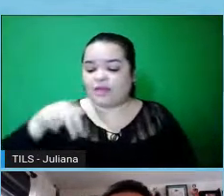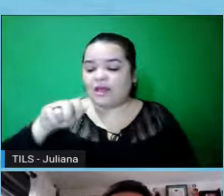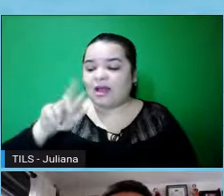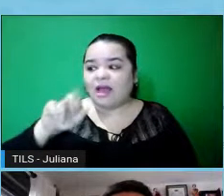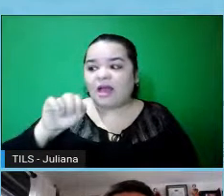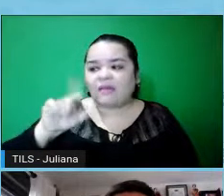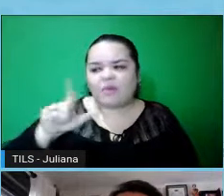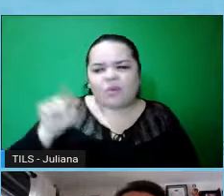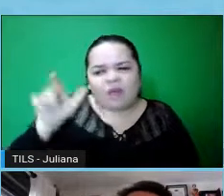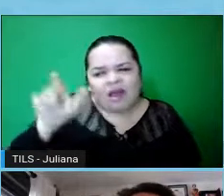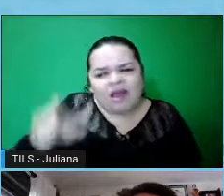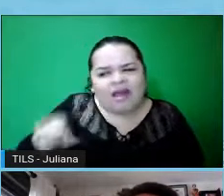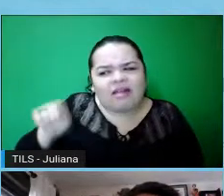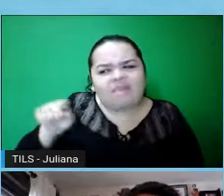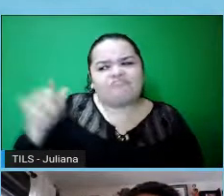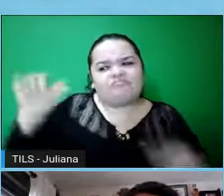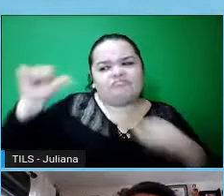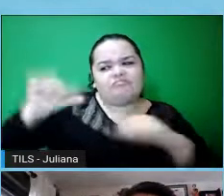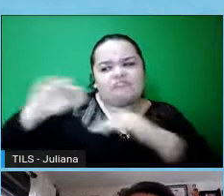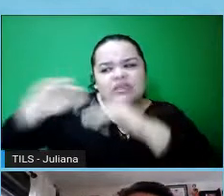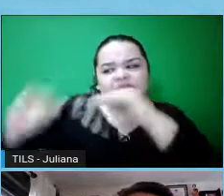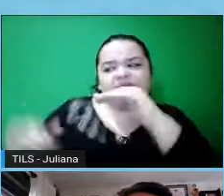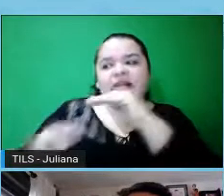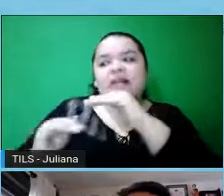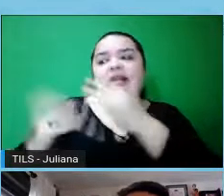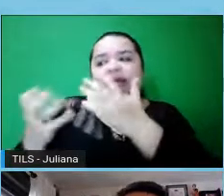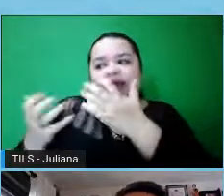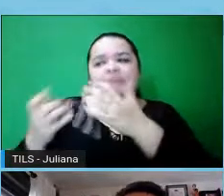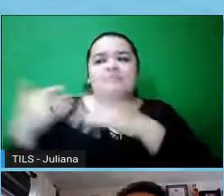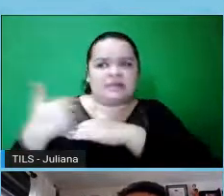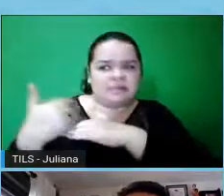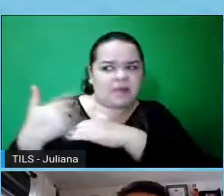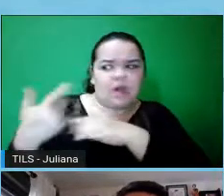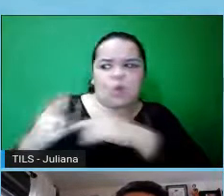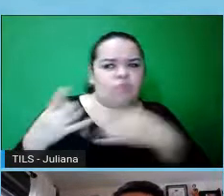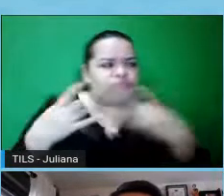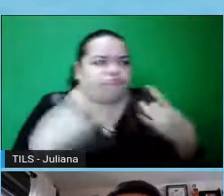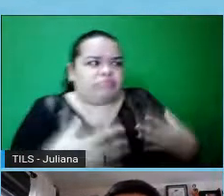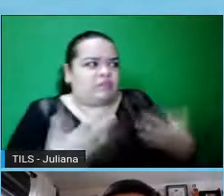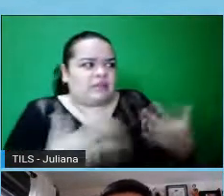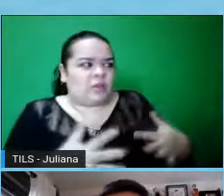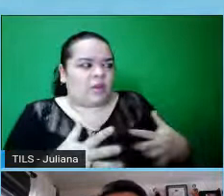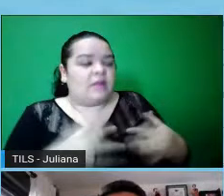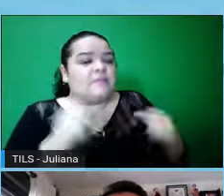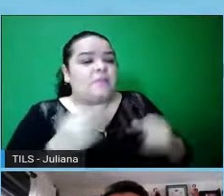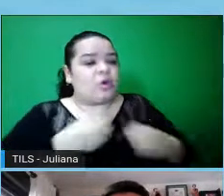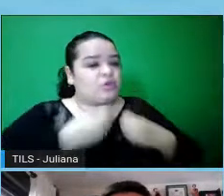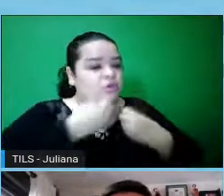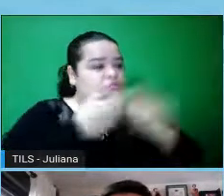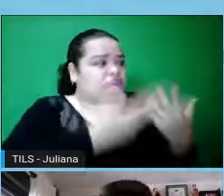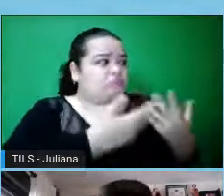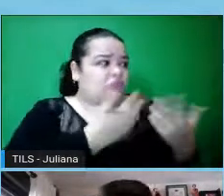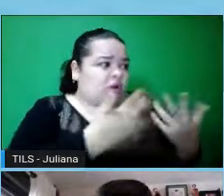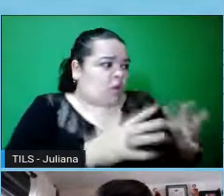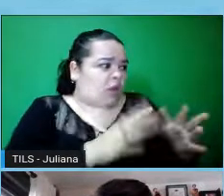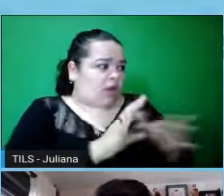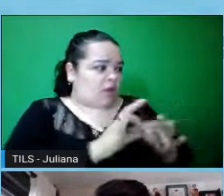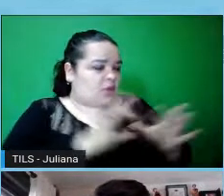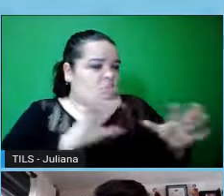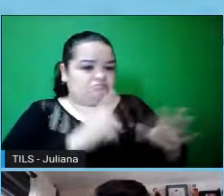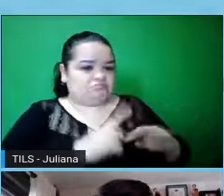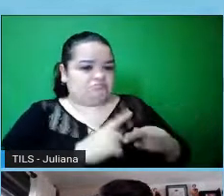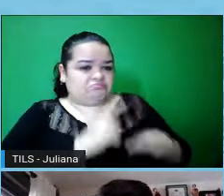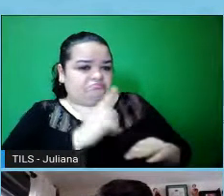permanecer na pesquisa, ou de sair da pesquisa, né, por intermédio de manifestação expressa, livre e esclarecida. Então, esse é o primeiro